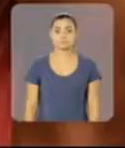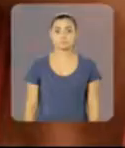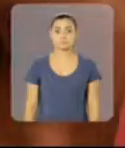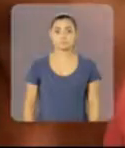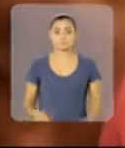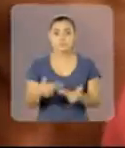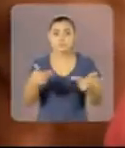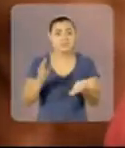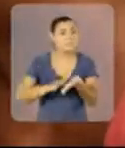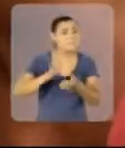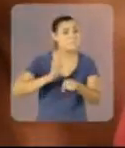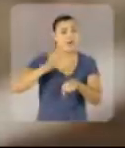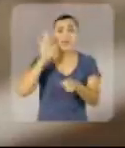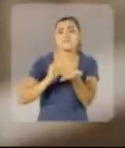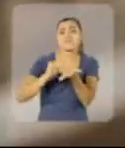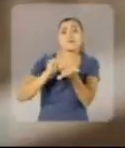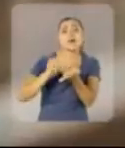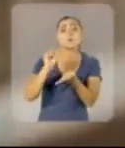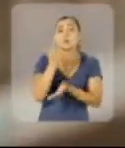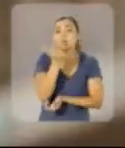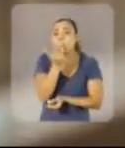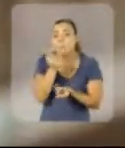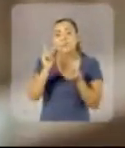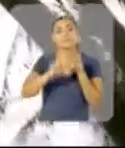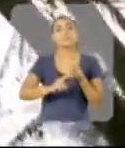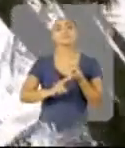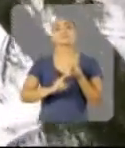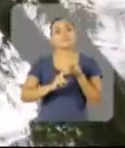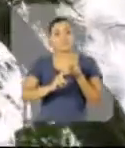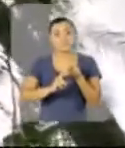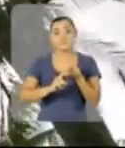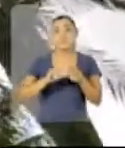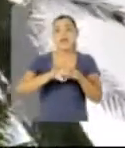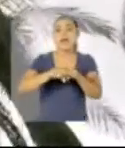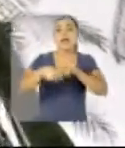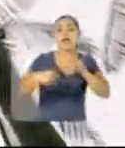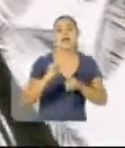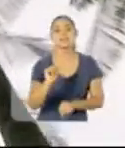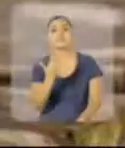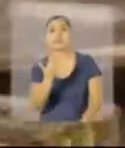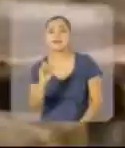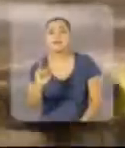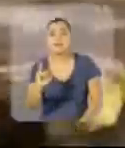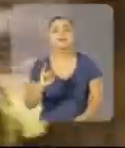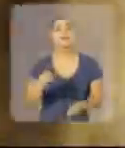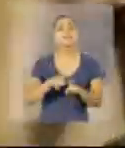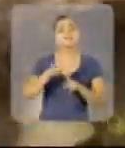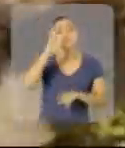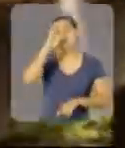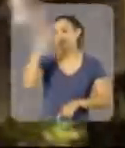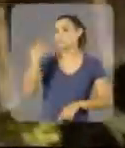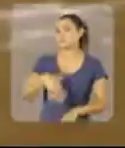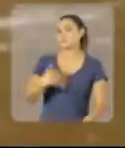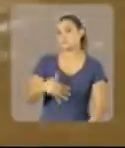Uma das coisas que eu sentia mais falta daqui era da comida, do açaí principalmente,